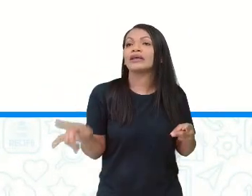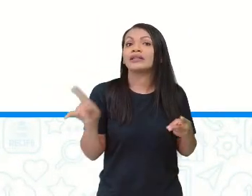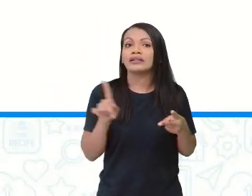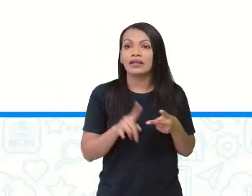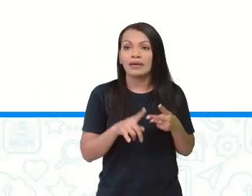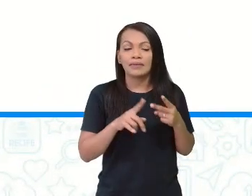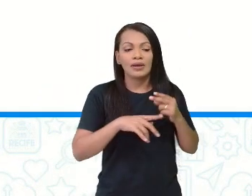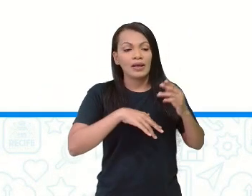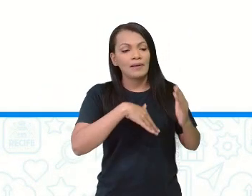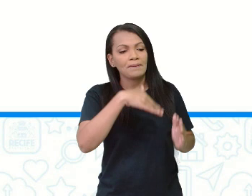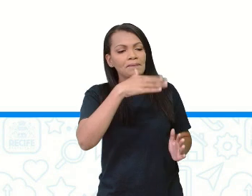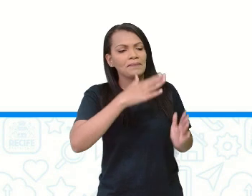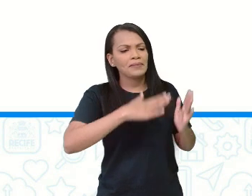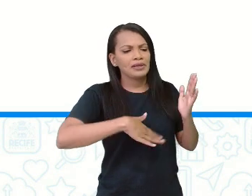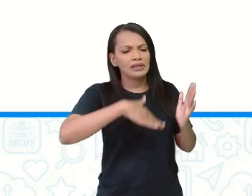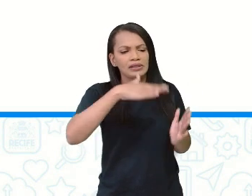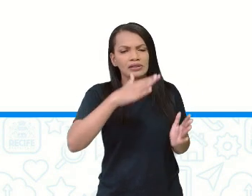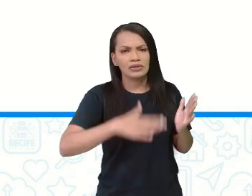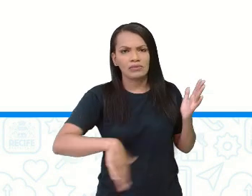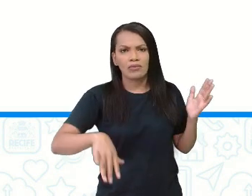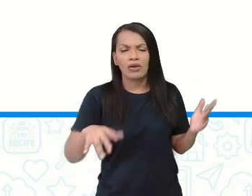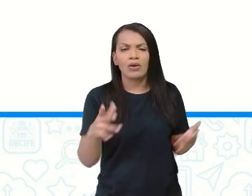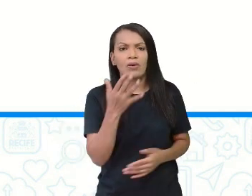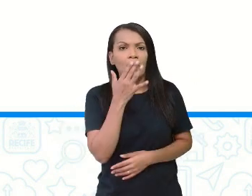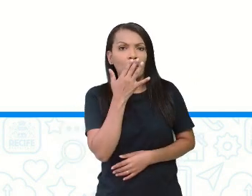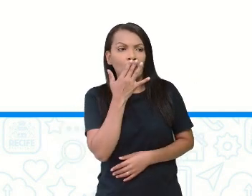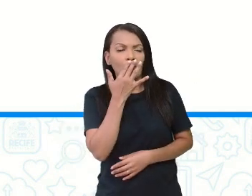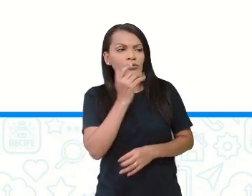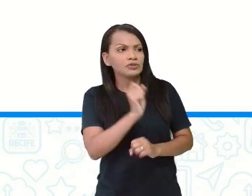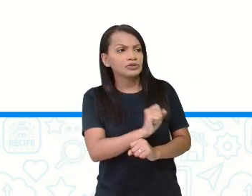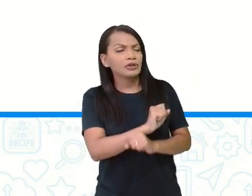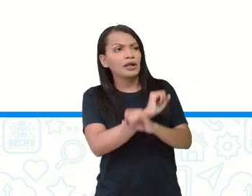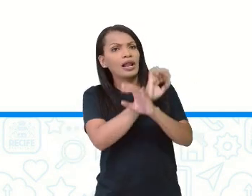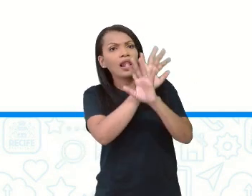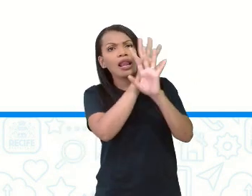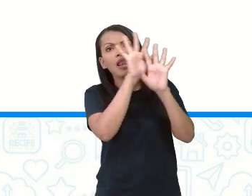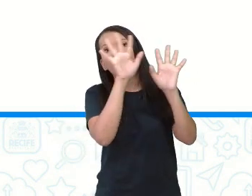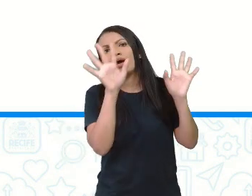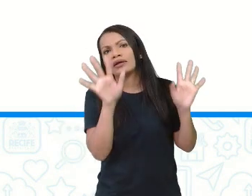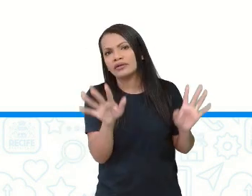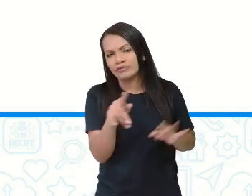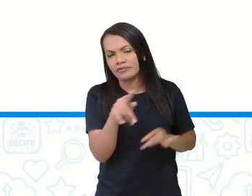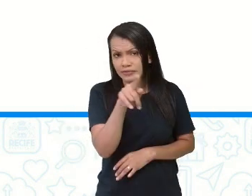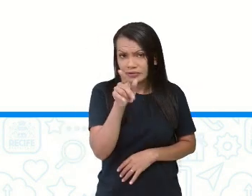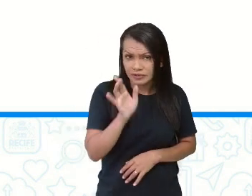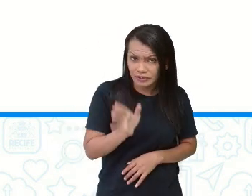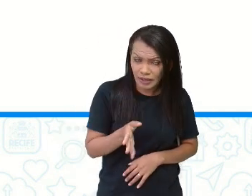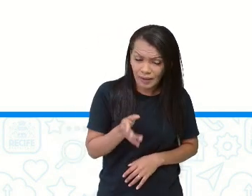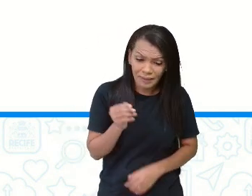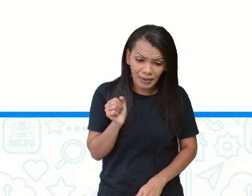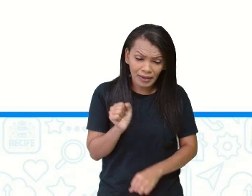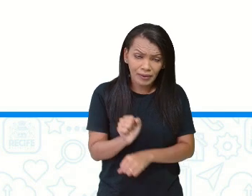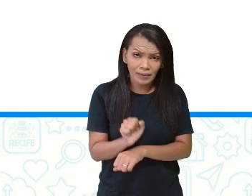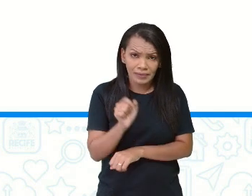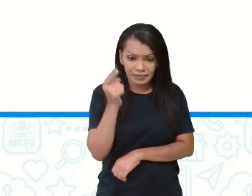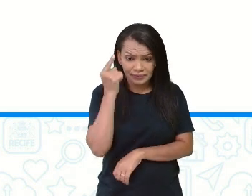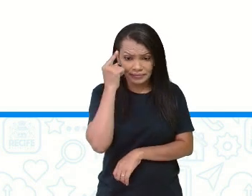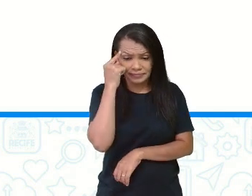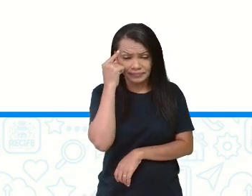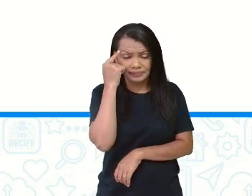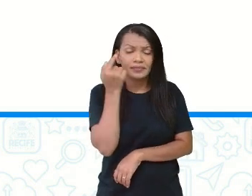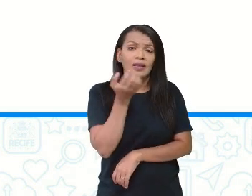pintura dos espaços com cores claras. Será que você já parou para pensar nisso? Que as